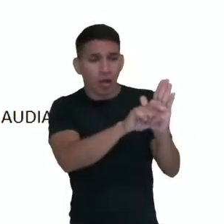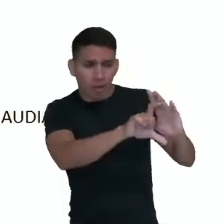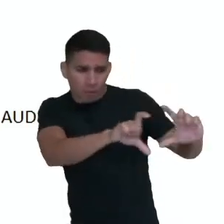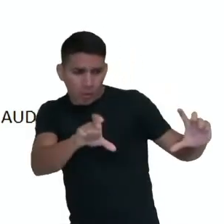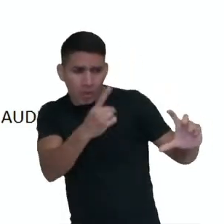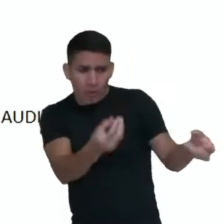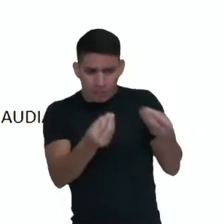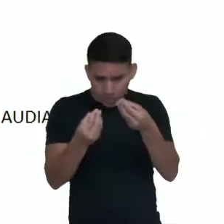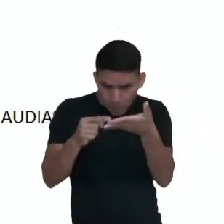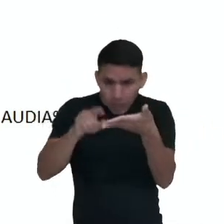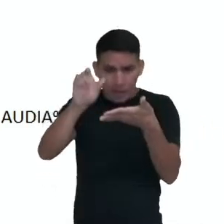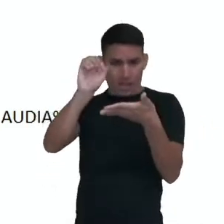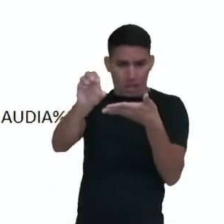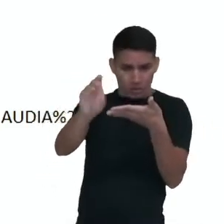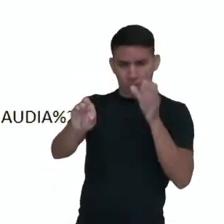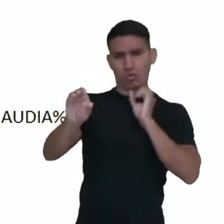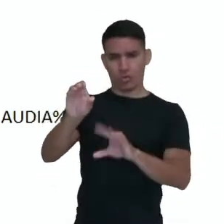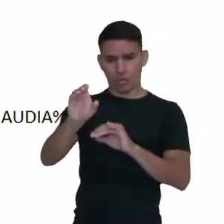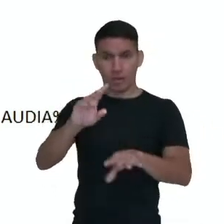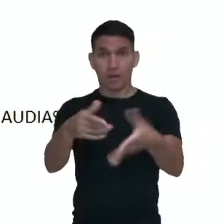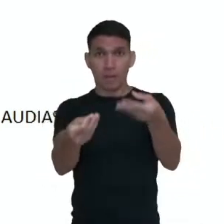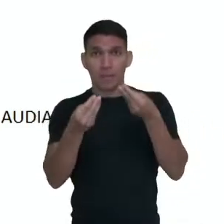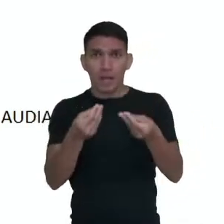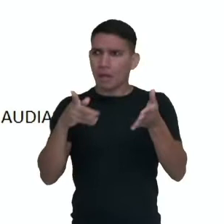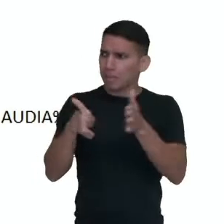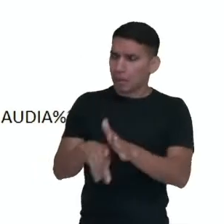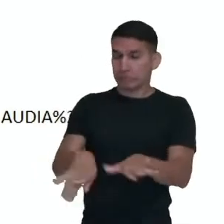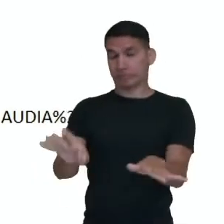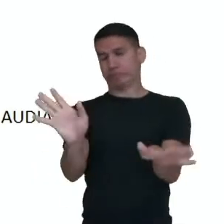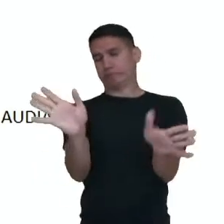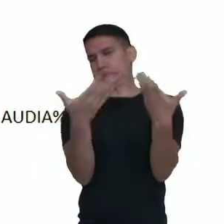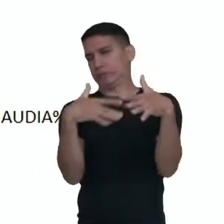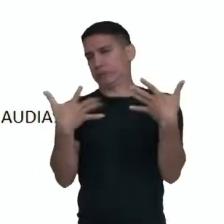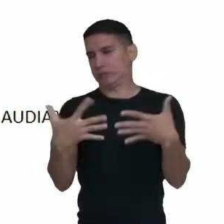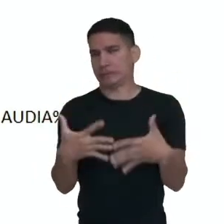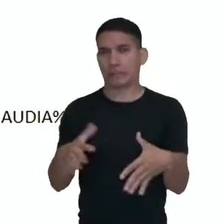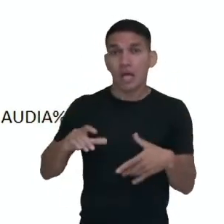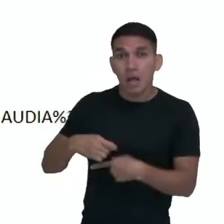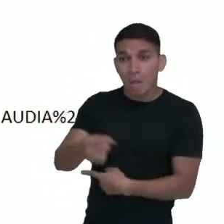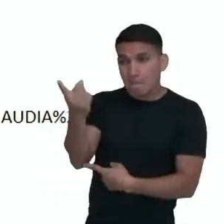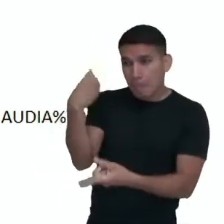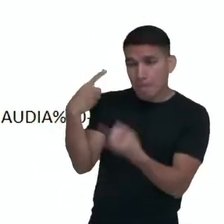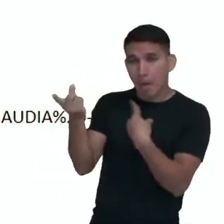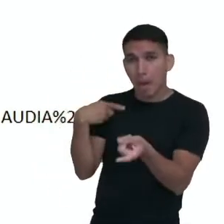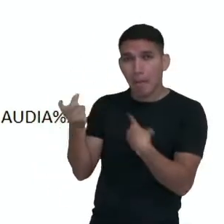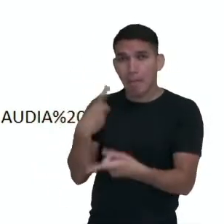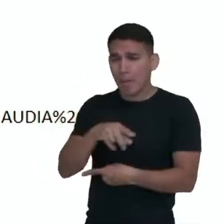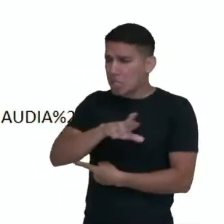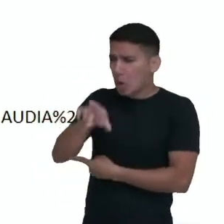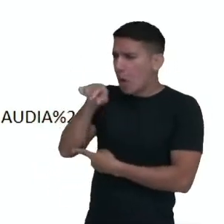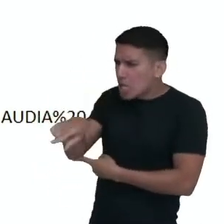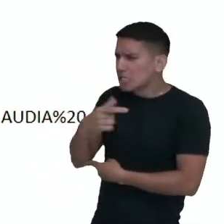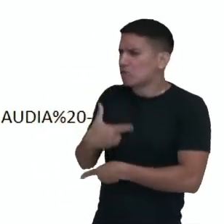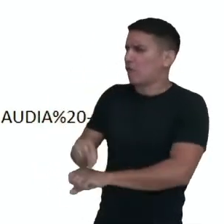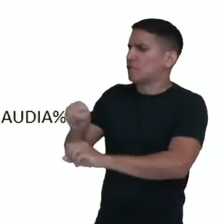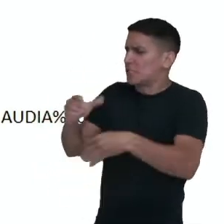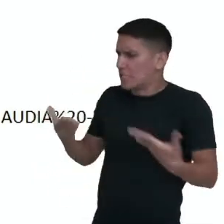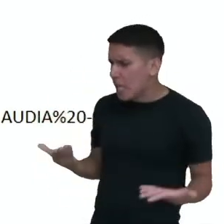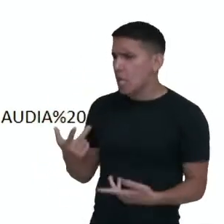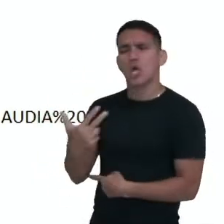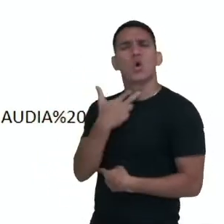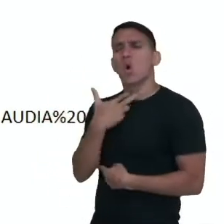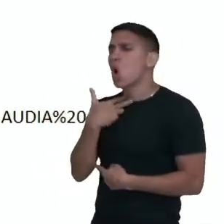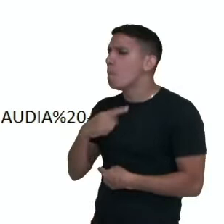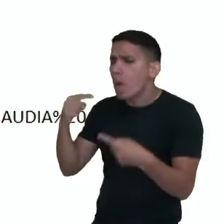Educação, Educação. Passa-me um sabão danado. Não foi isso que te ensinei. Não podes